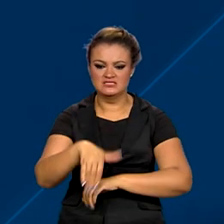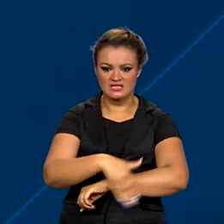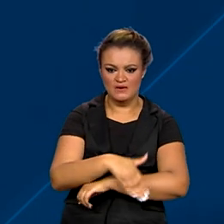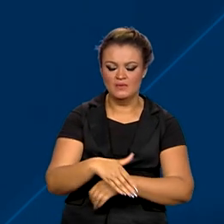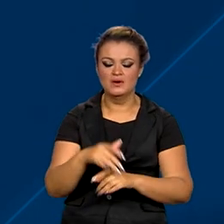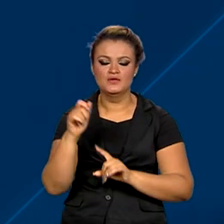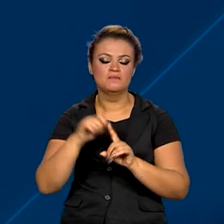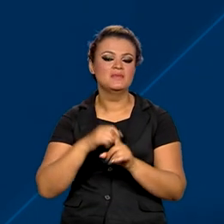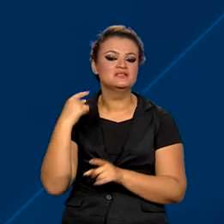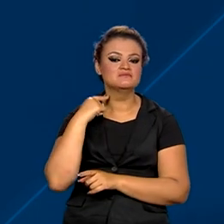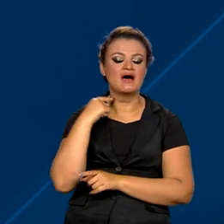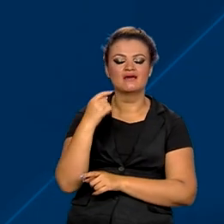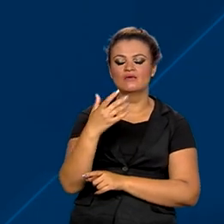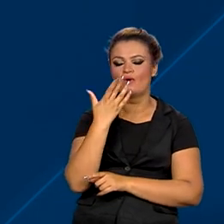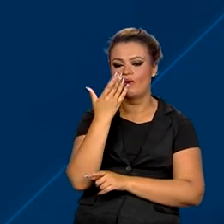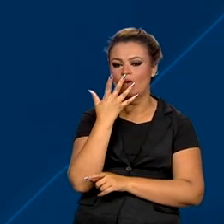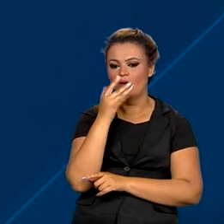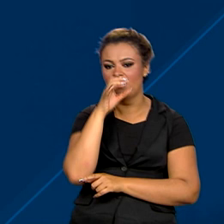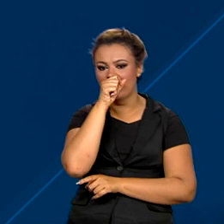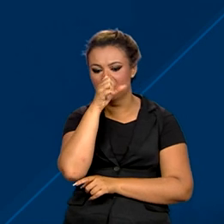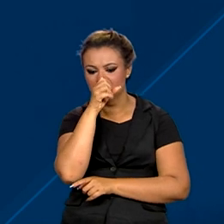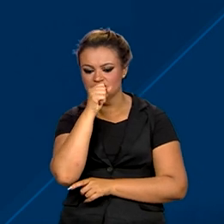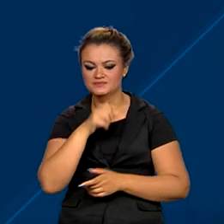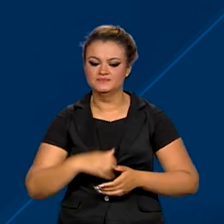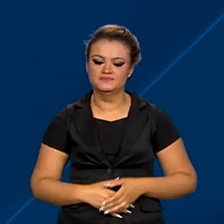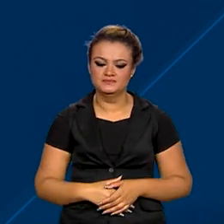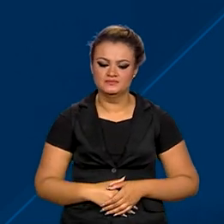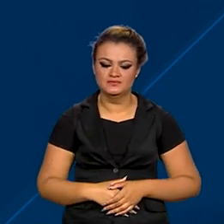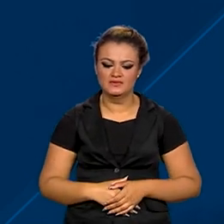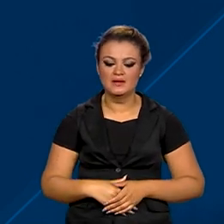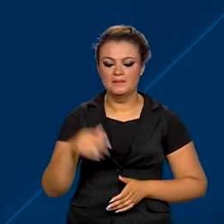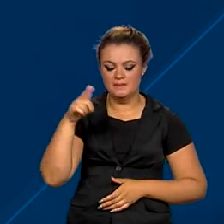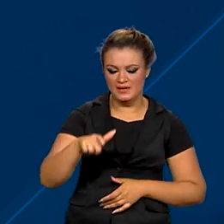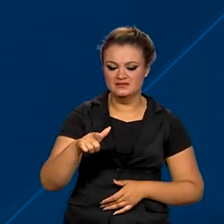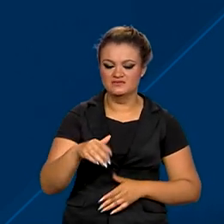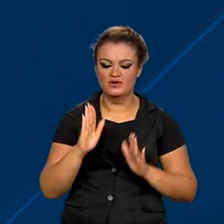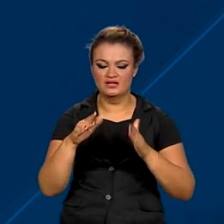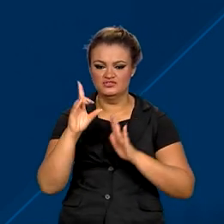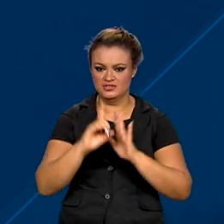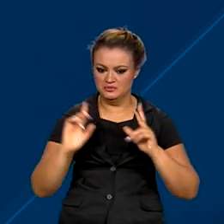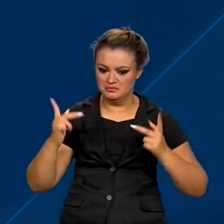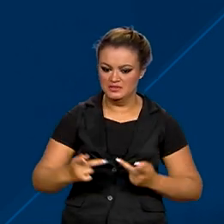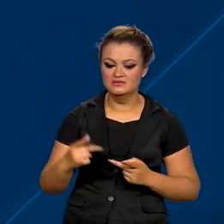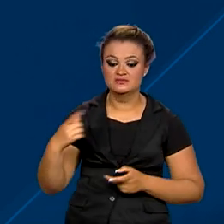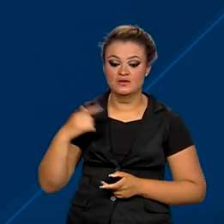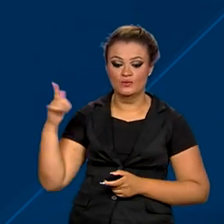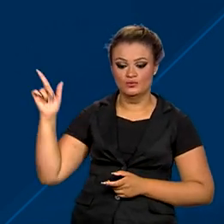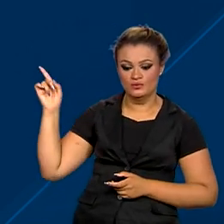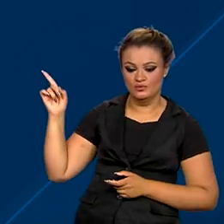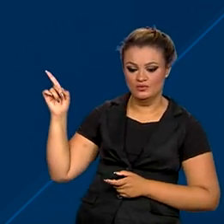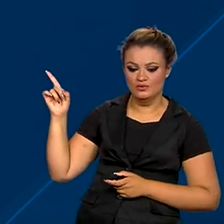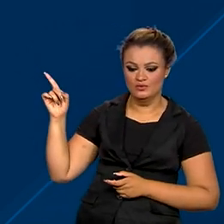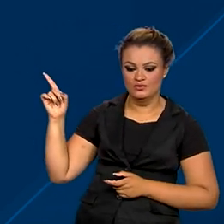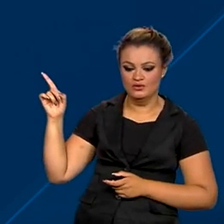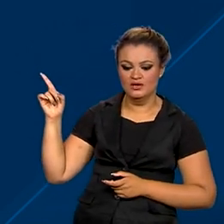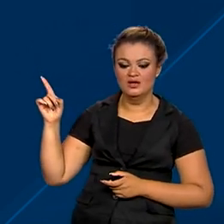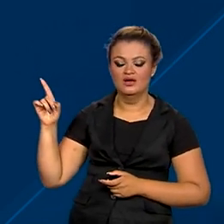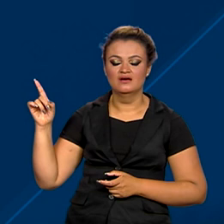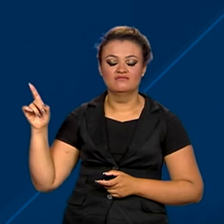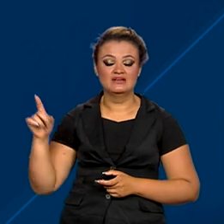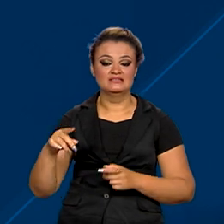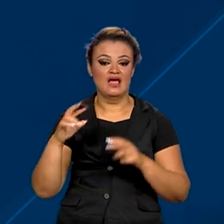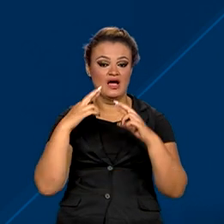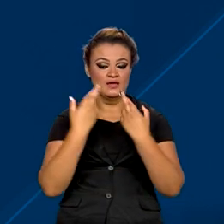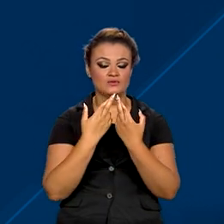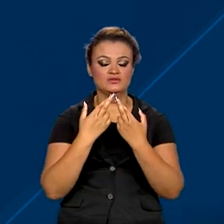Maio Laranja, de combate à exploração sexual infantil. Ainda em Direitos Humanos, hoje tem a segunda sessão de julgamento